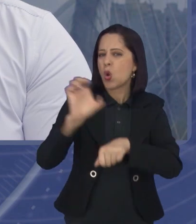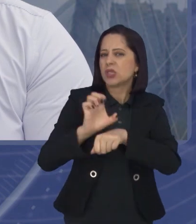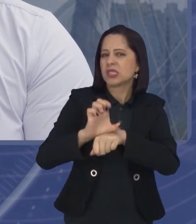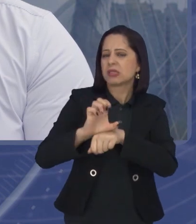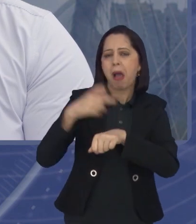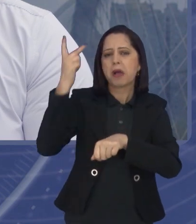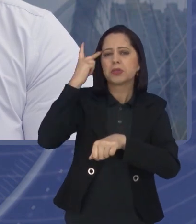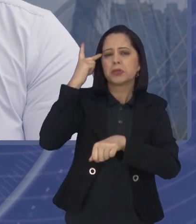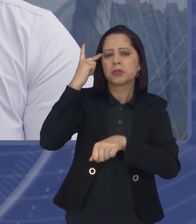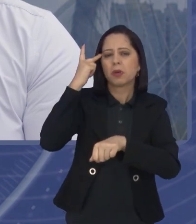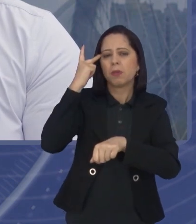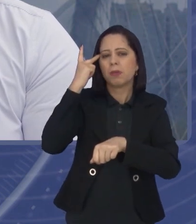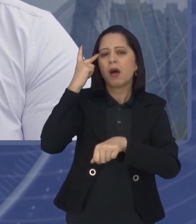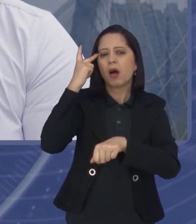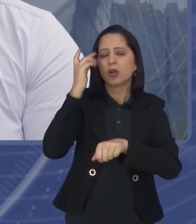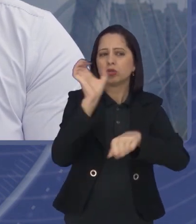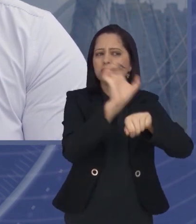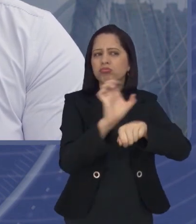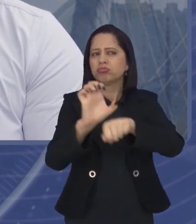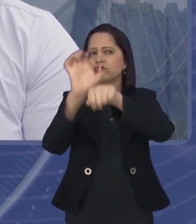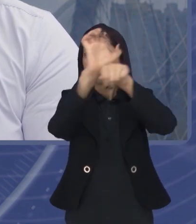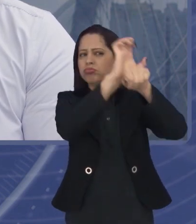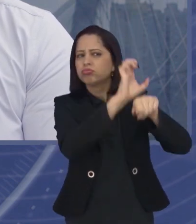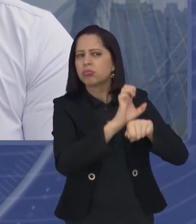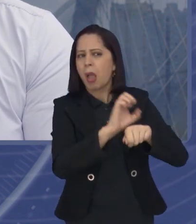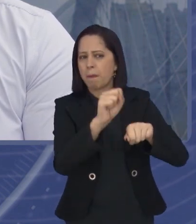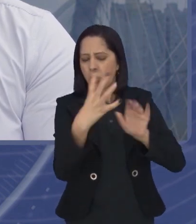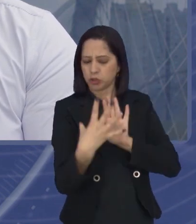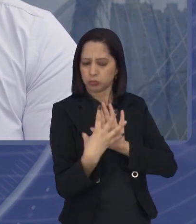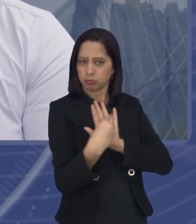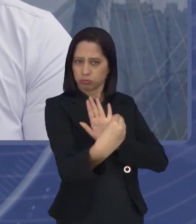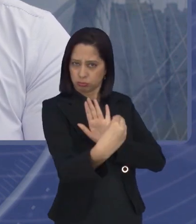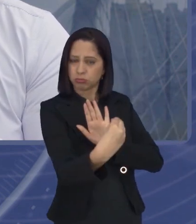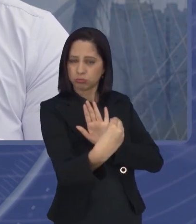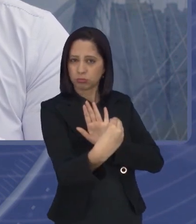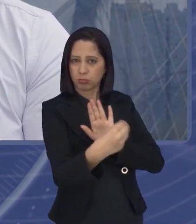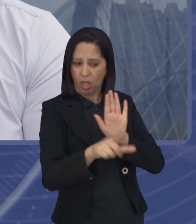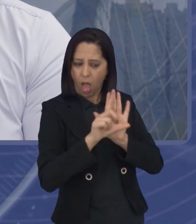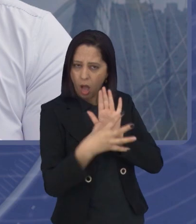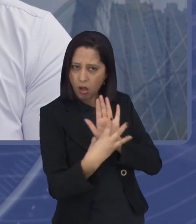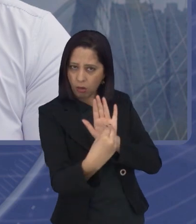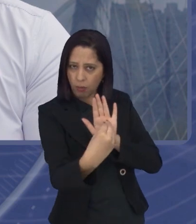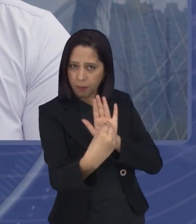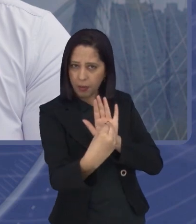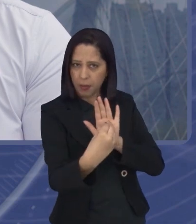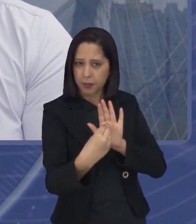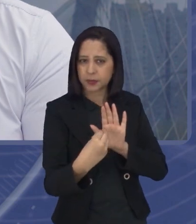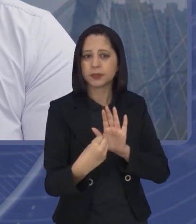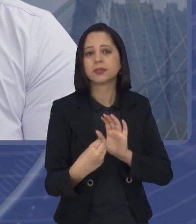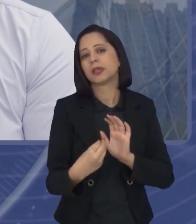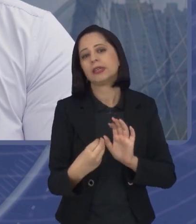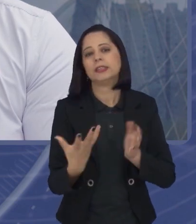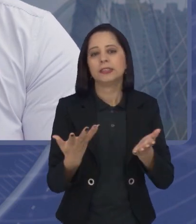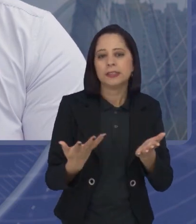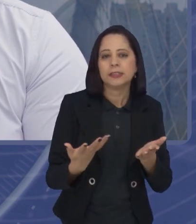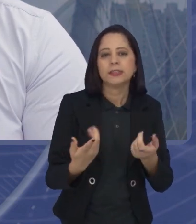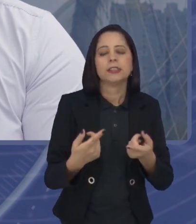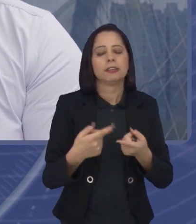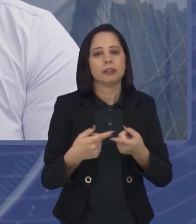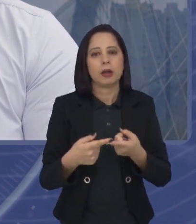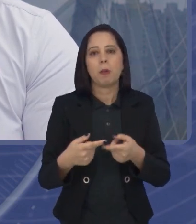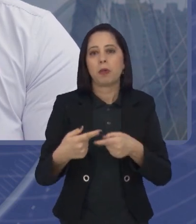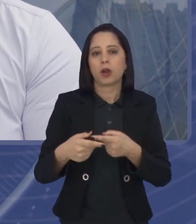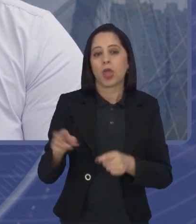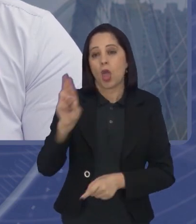Paulo, dando esse passo, pode servir como modelo para outros, no caso, dessa derivação